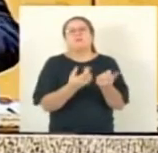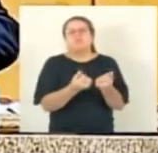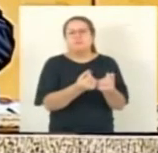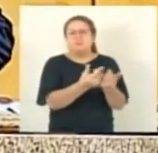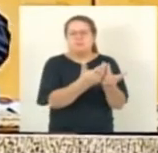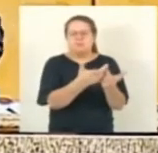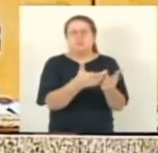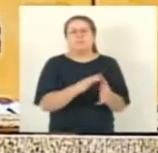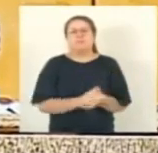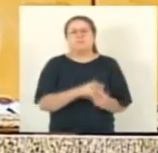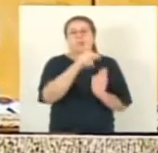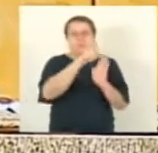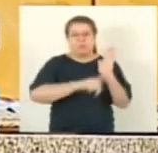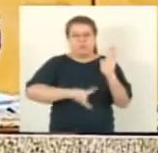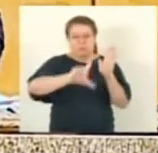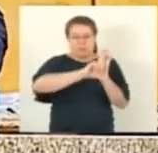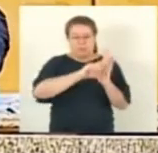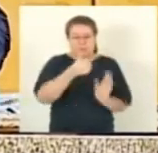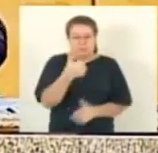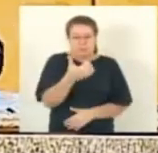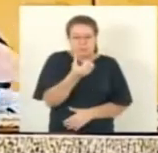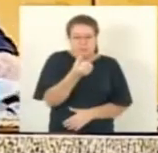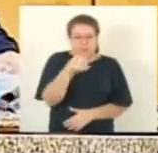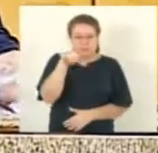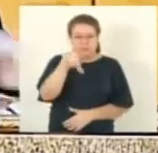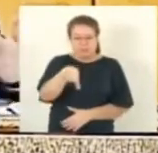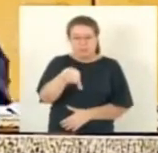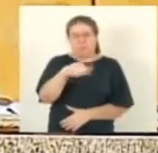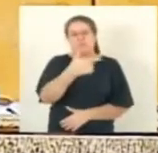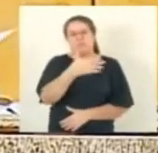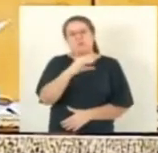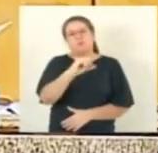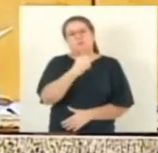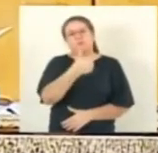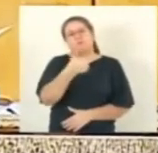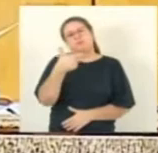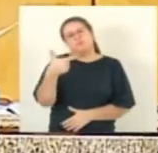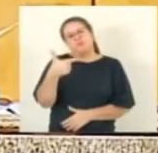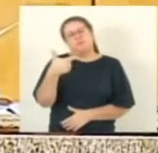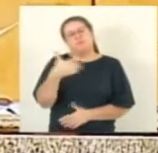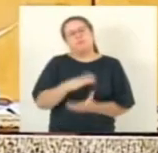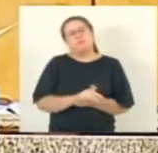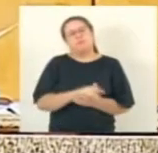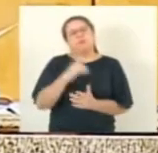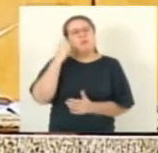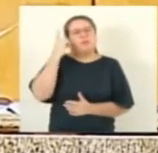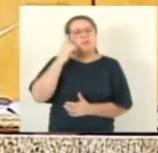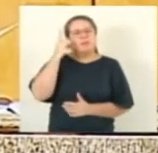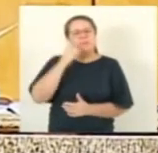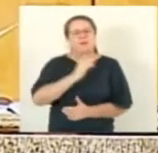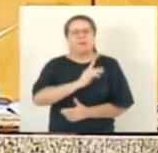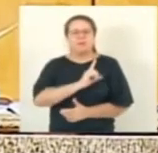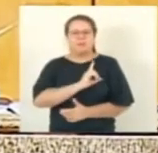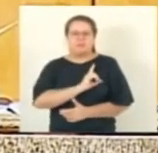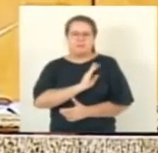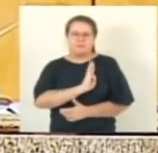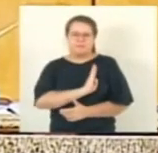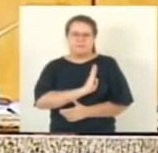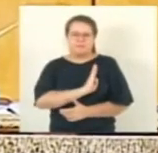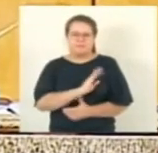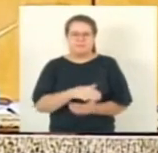Projeto de lei 169 de 2022, do deputado Danilo Baense.